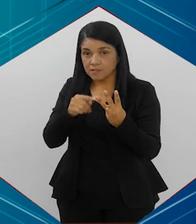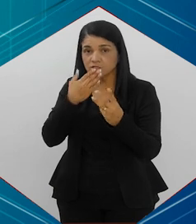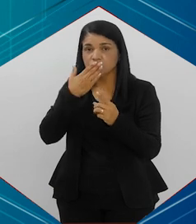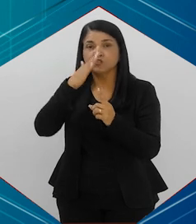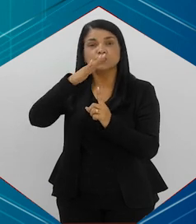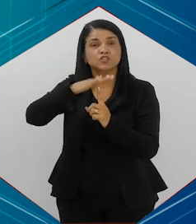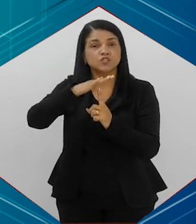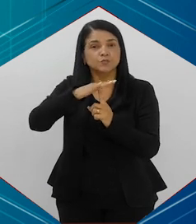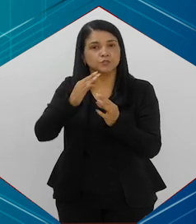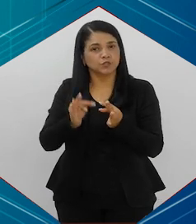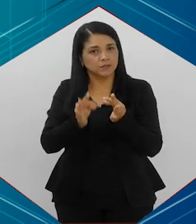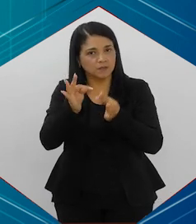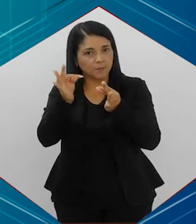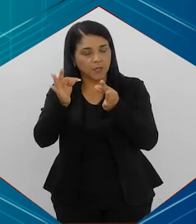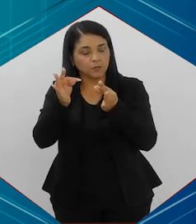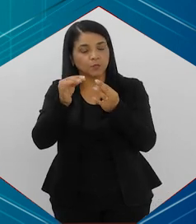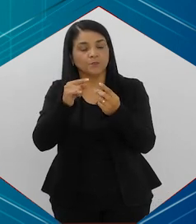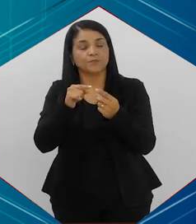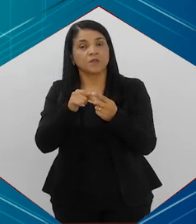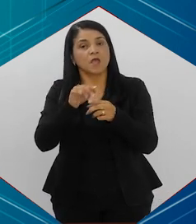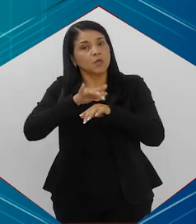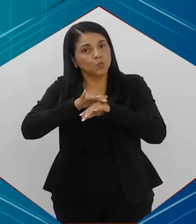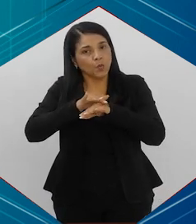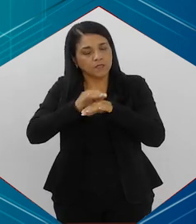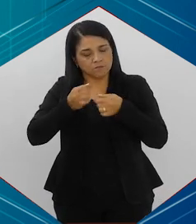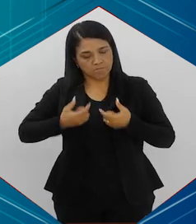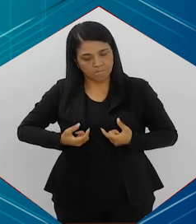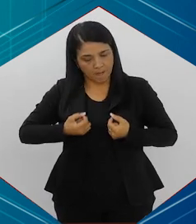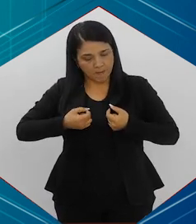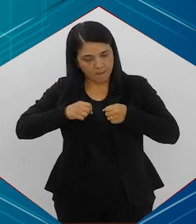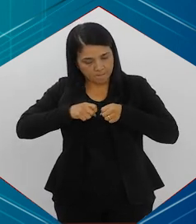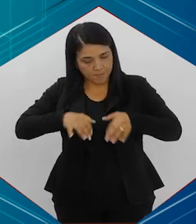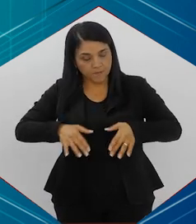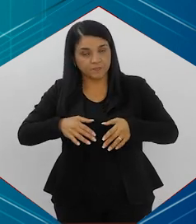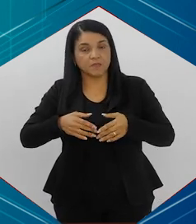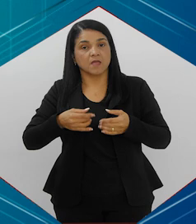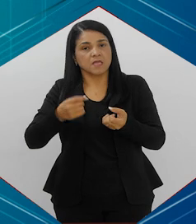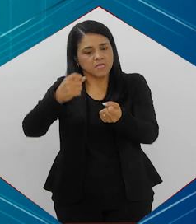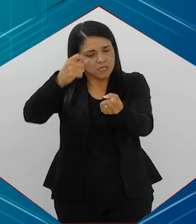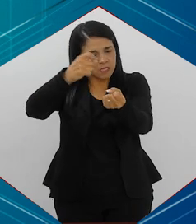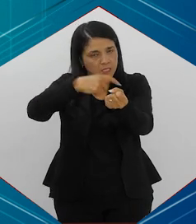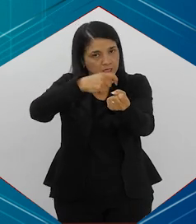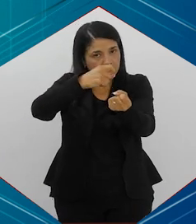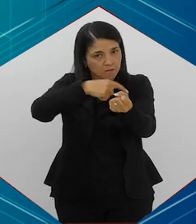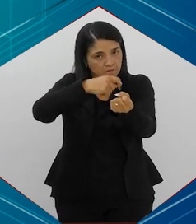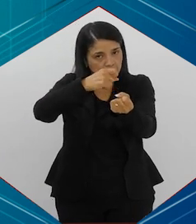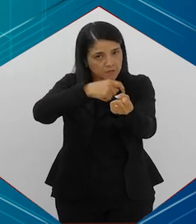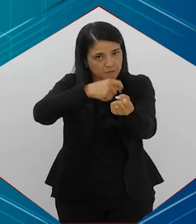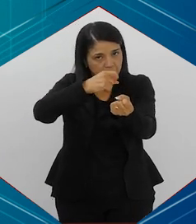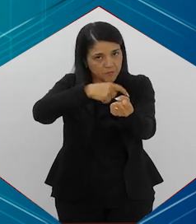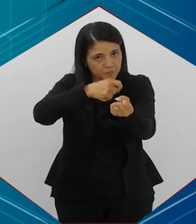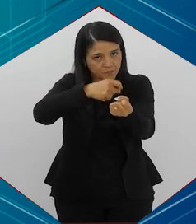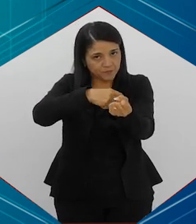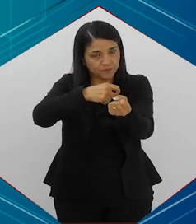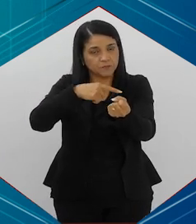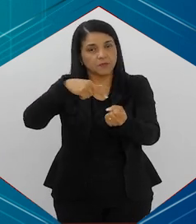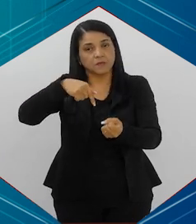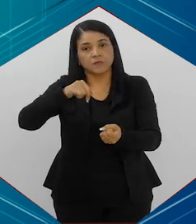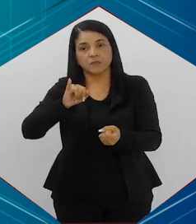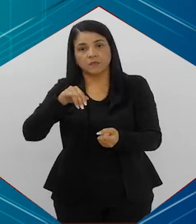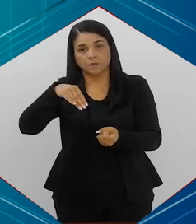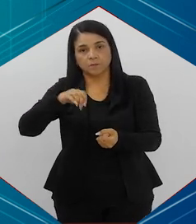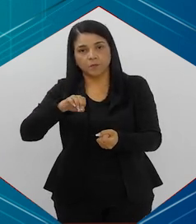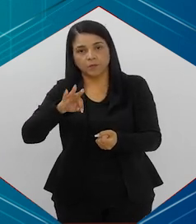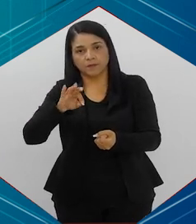três pilares, né? E aí, quando a doença já é um pouco mais avançada, que são a quimioterapia, que muitas vezes a gente precisa fazer, inclusive,